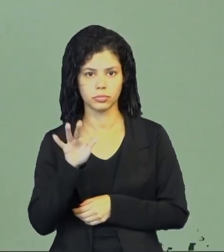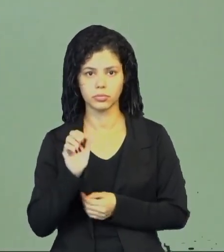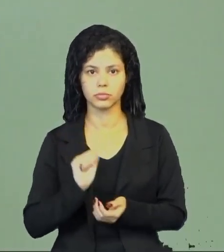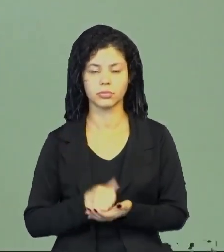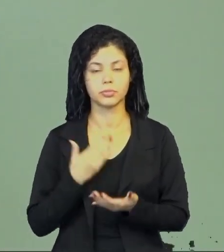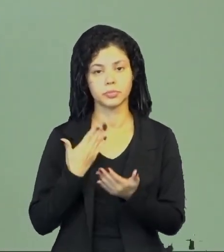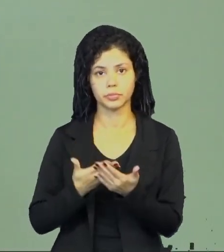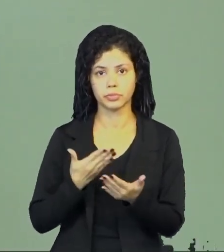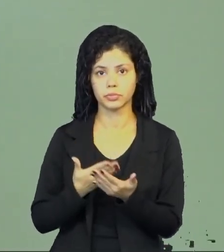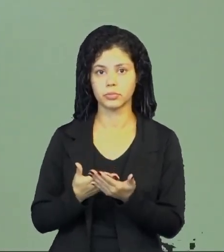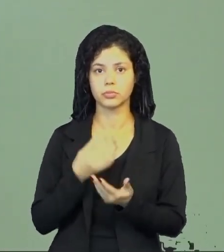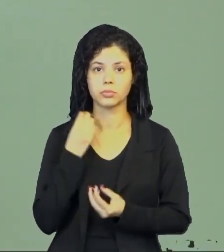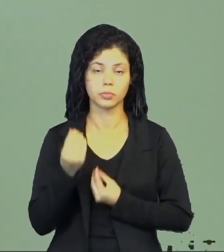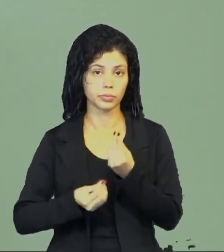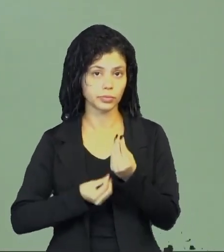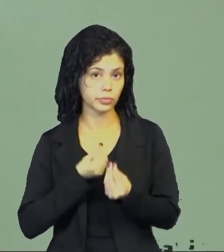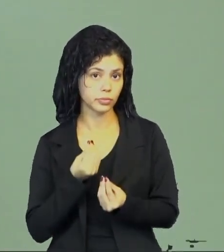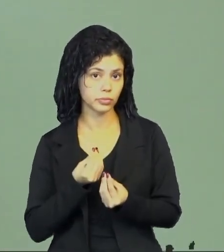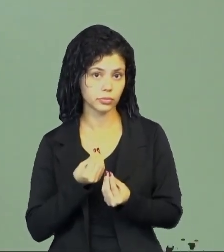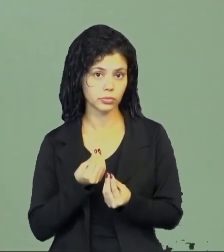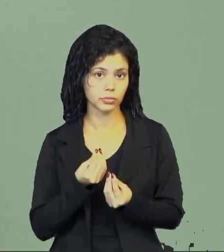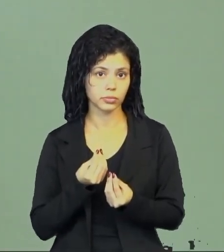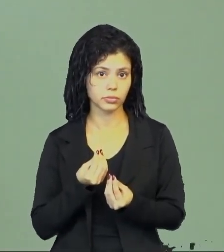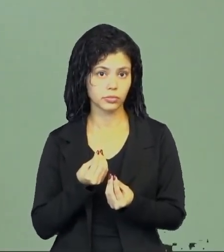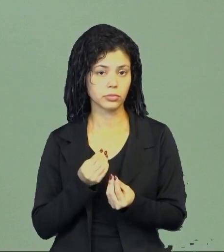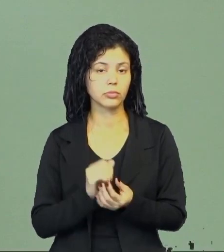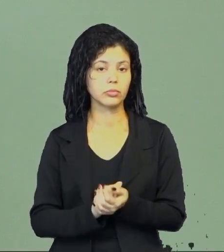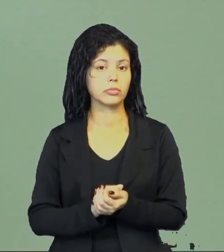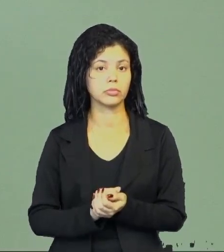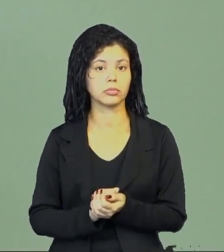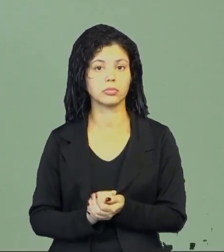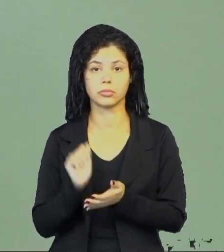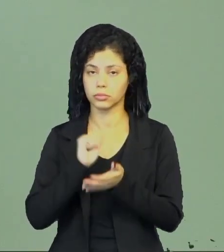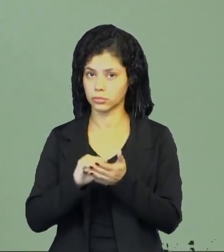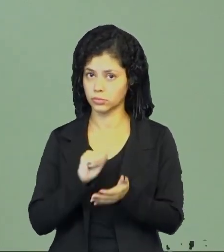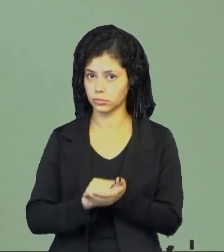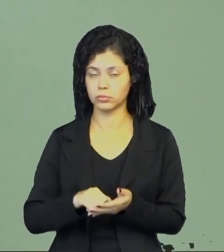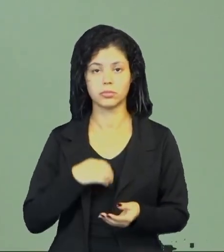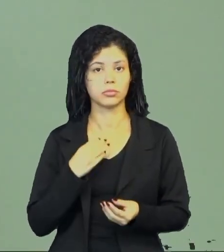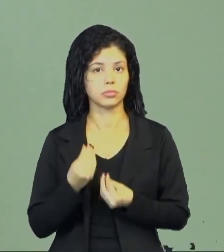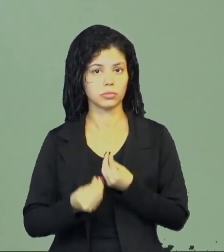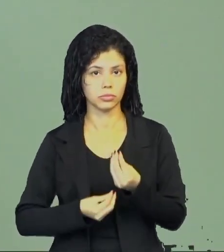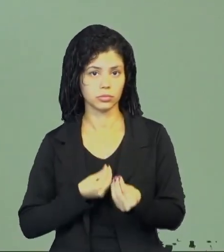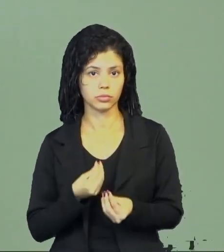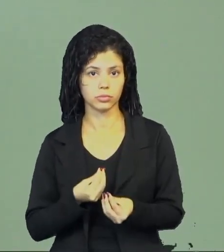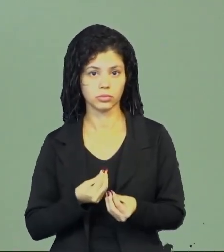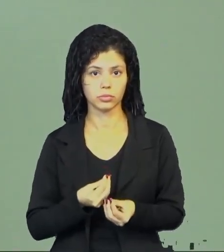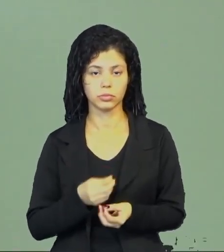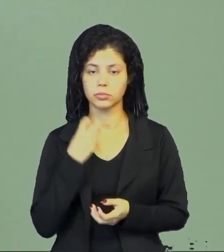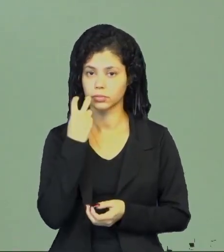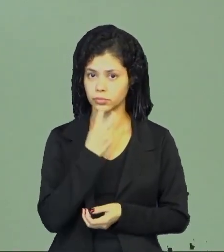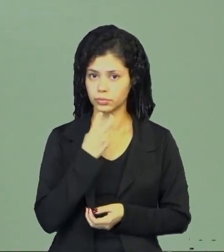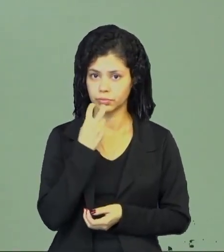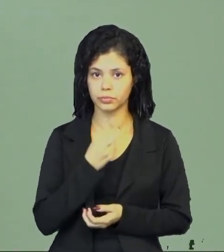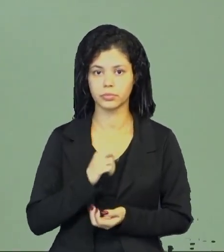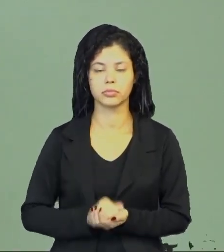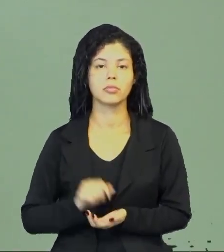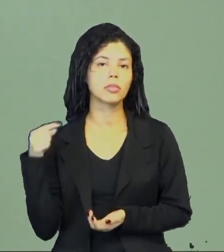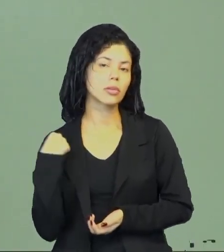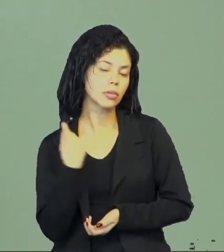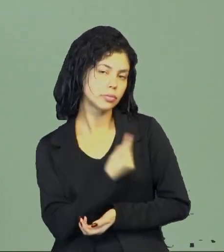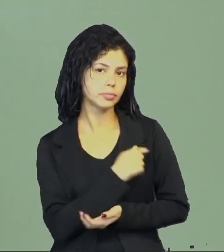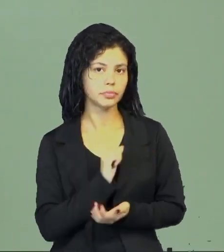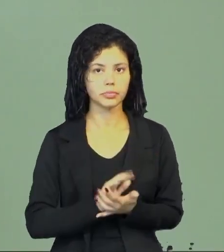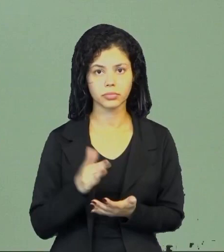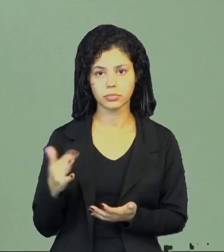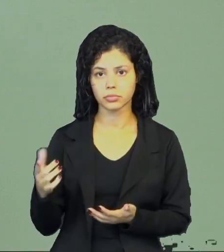Essa aula, ela tanto serve para o nosso eixo da escrita, quanto o nosso eixo da oralidade. Nós,